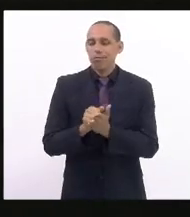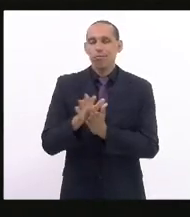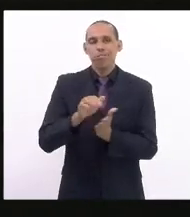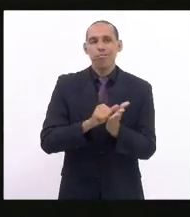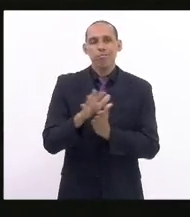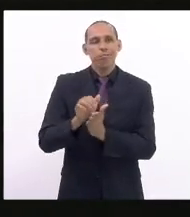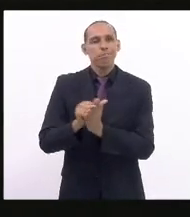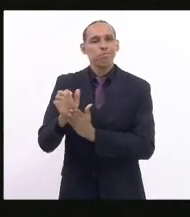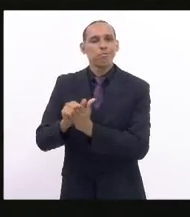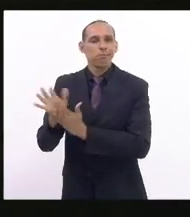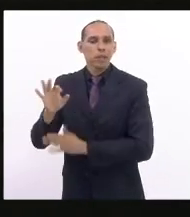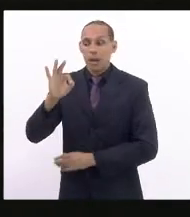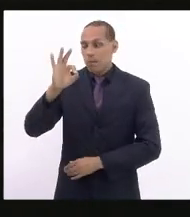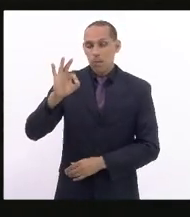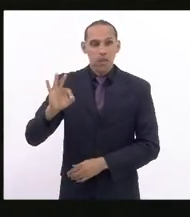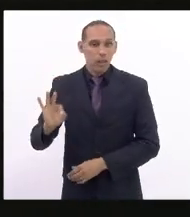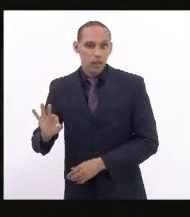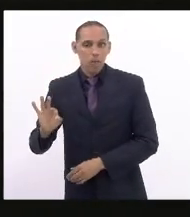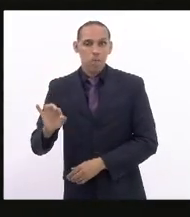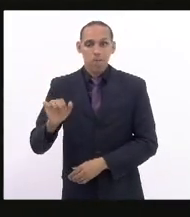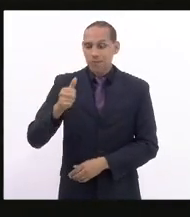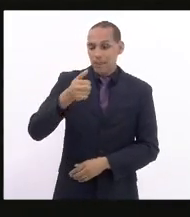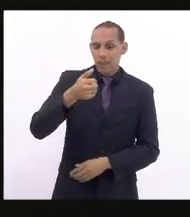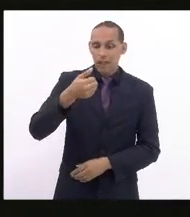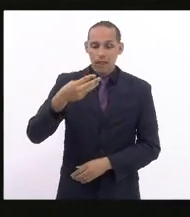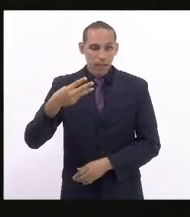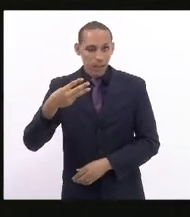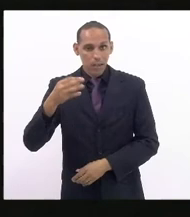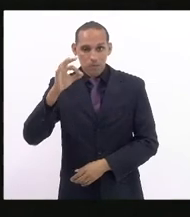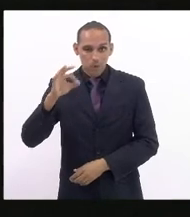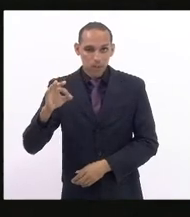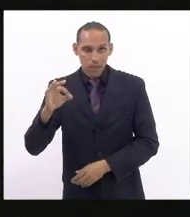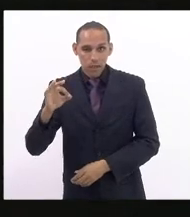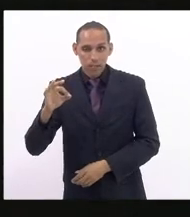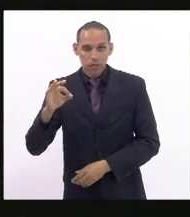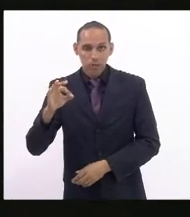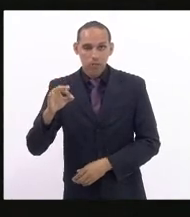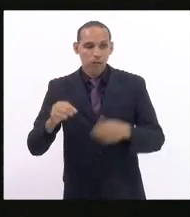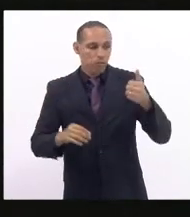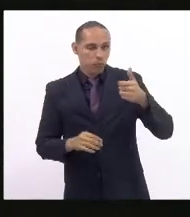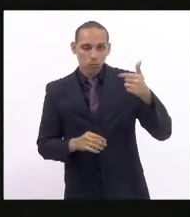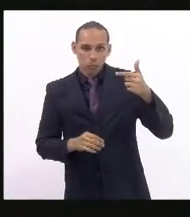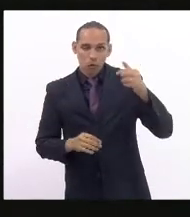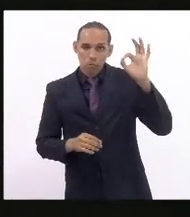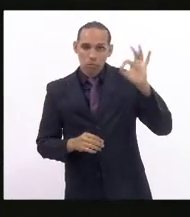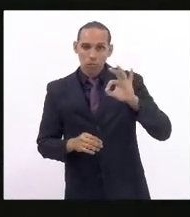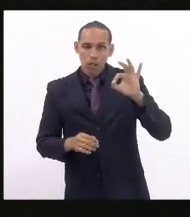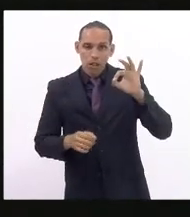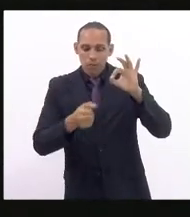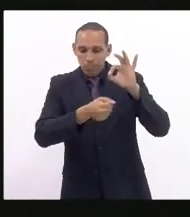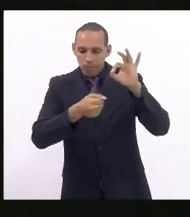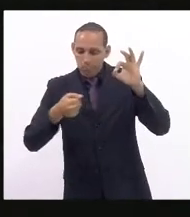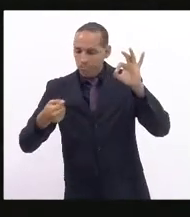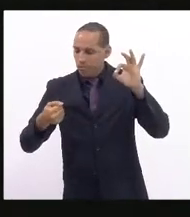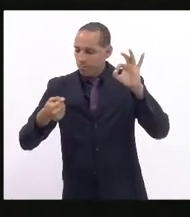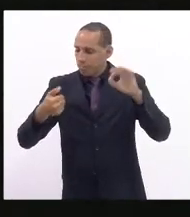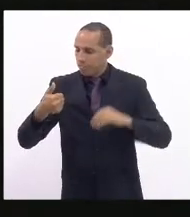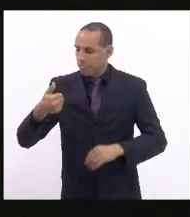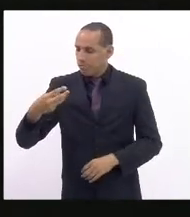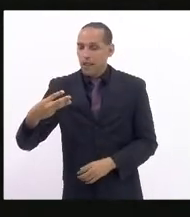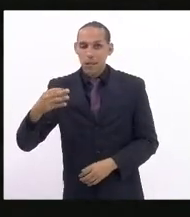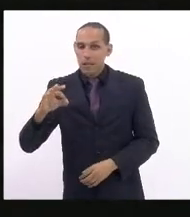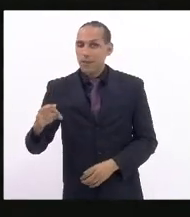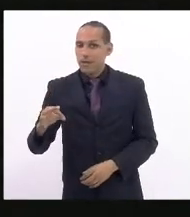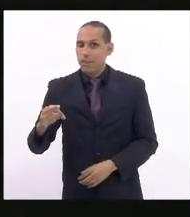percentual, 13% desse percentual que houve o aumento, 13% eram mulheres